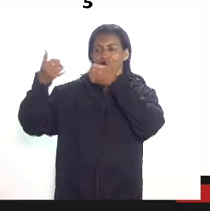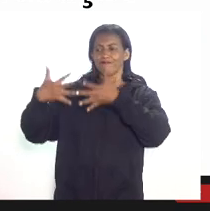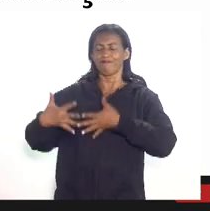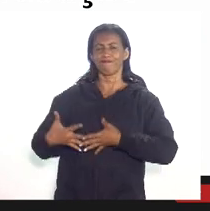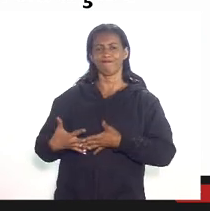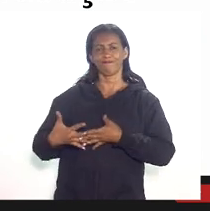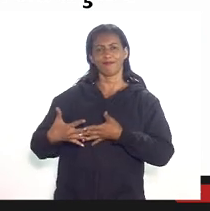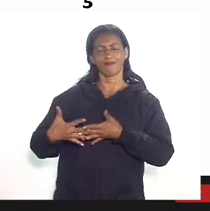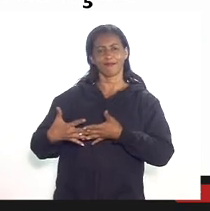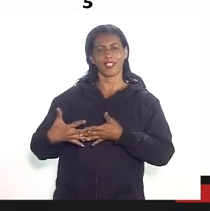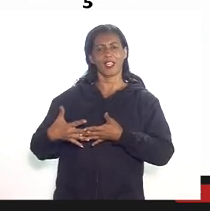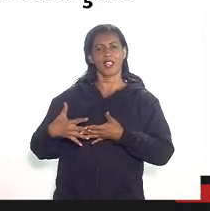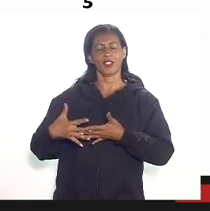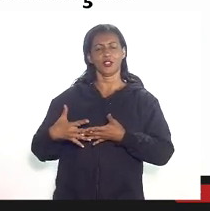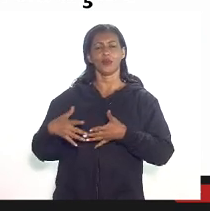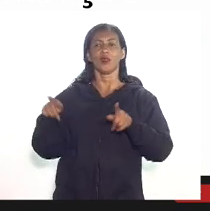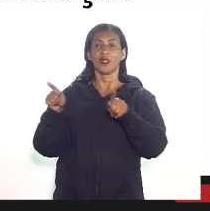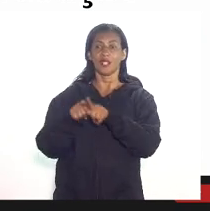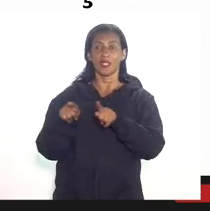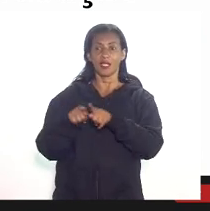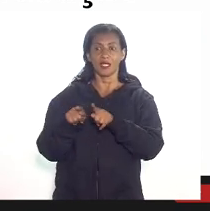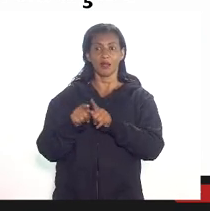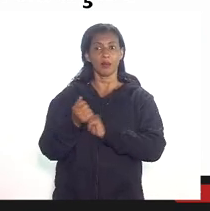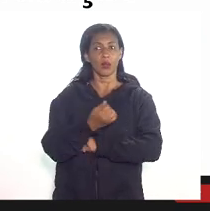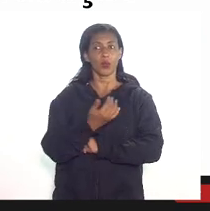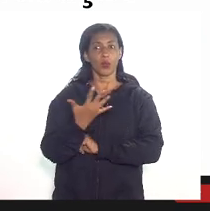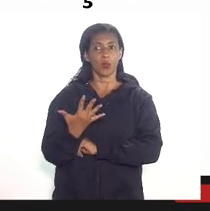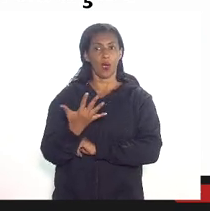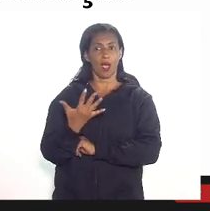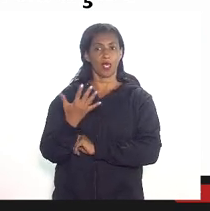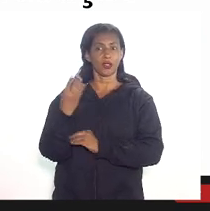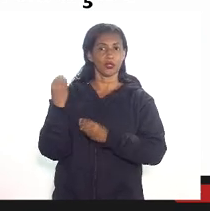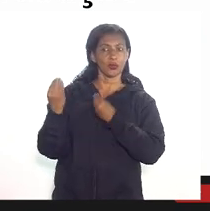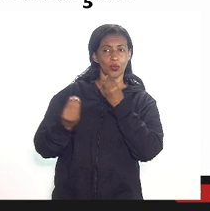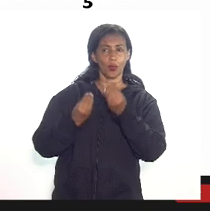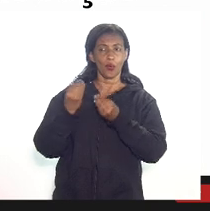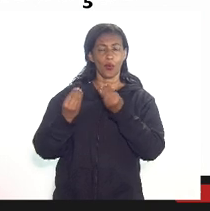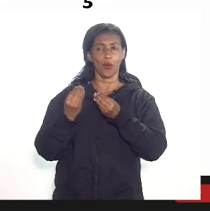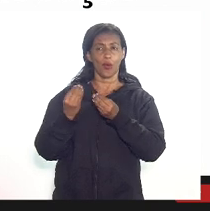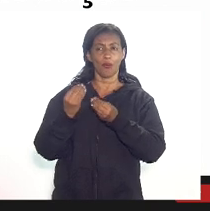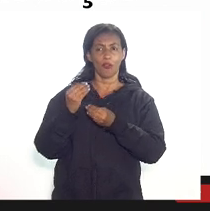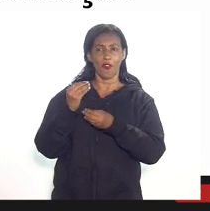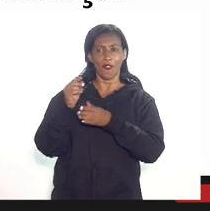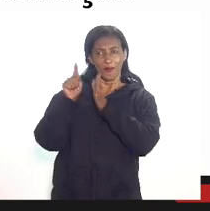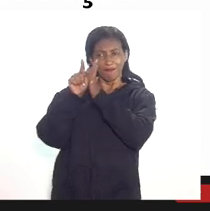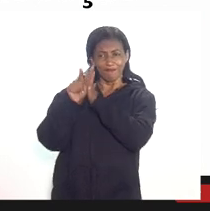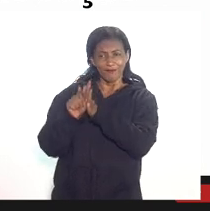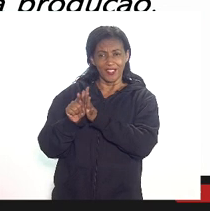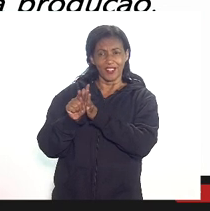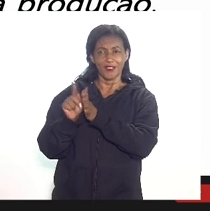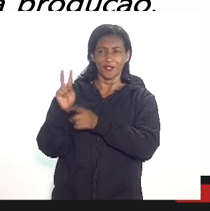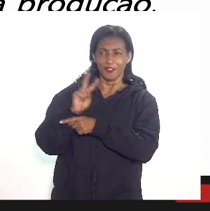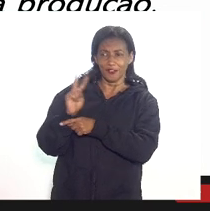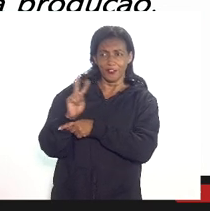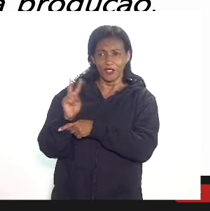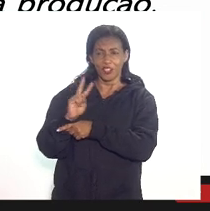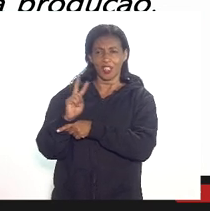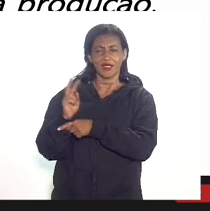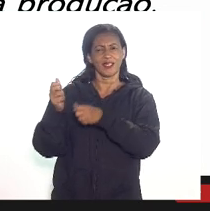dedutíveis e também quais são as possibilidades e limites da fiscalização da dedução desses gastos.